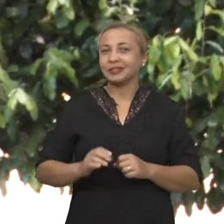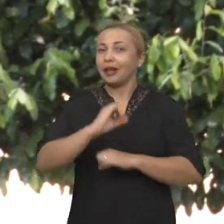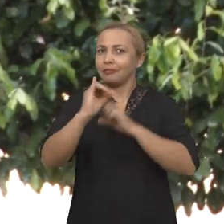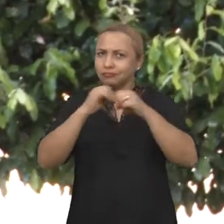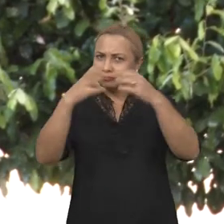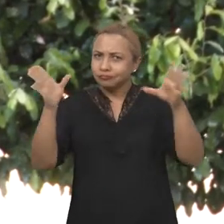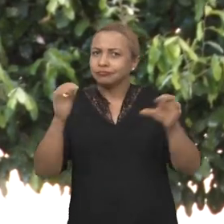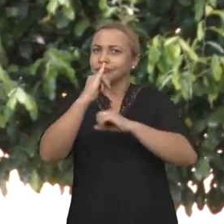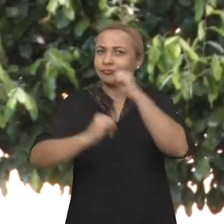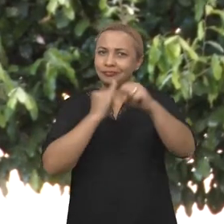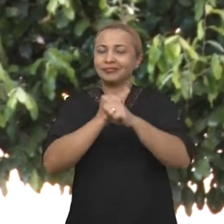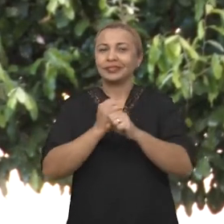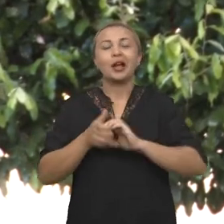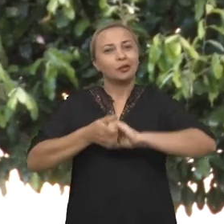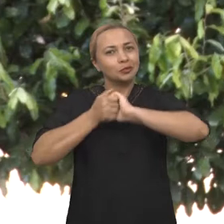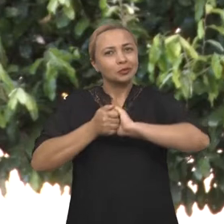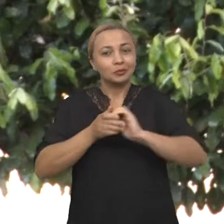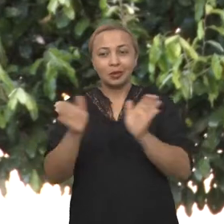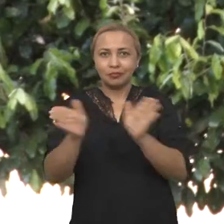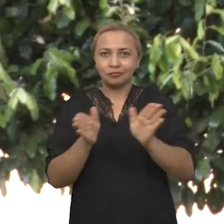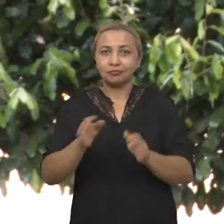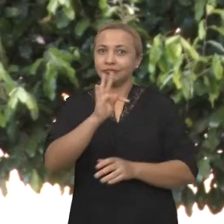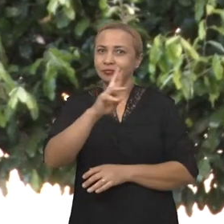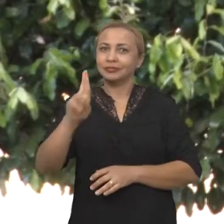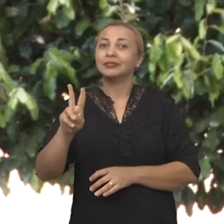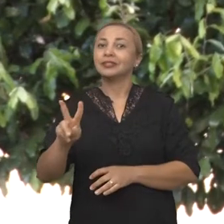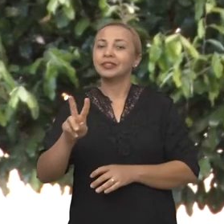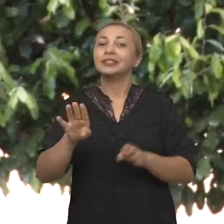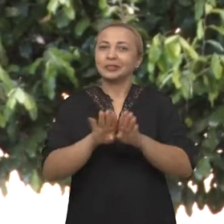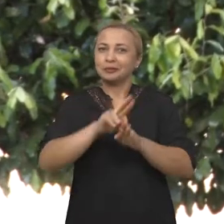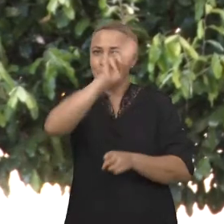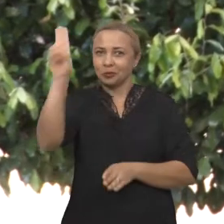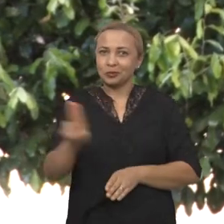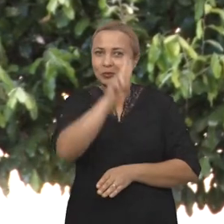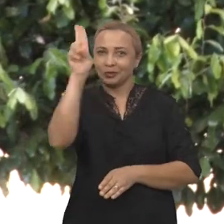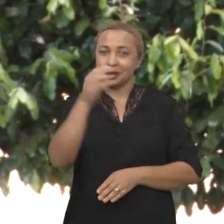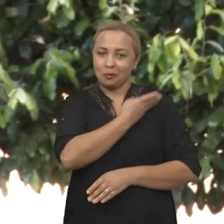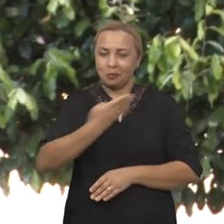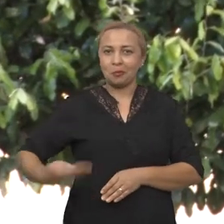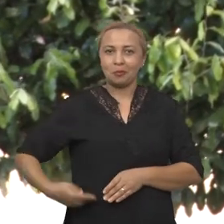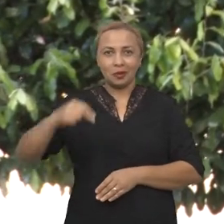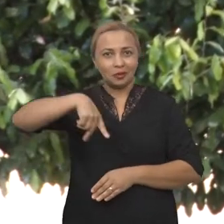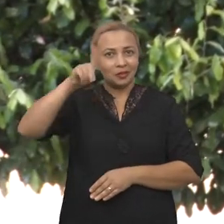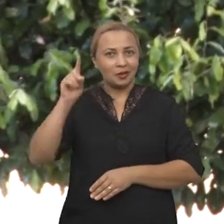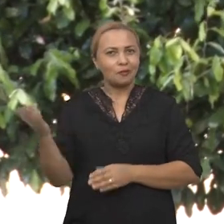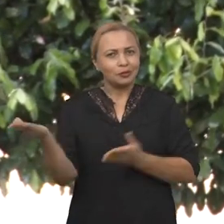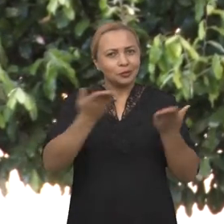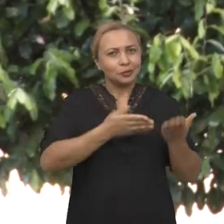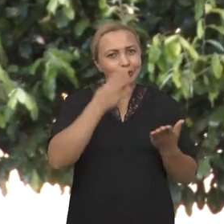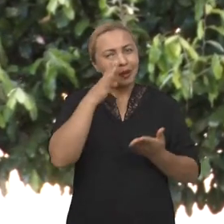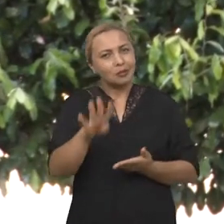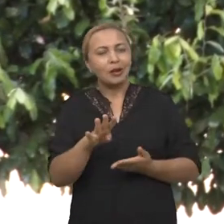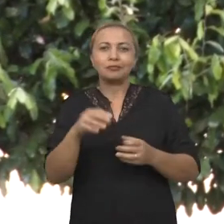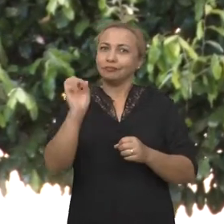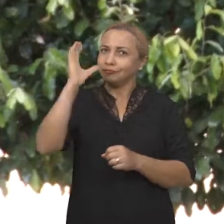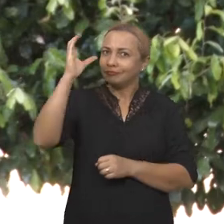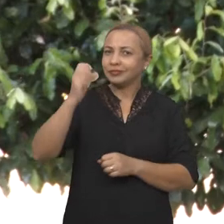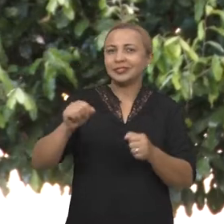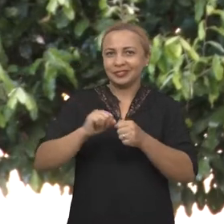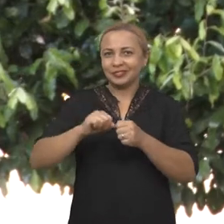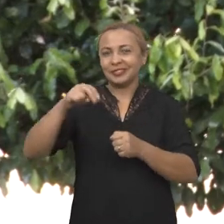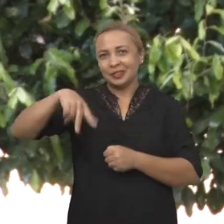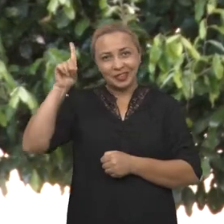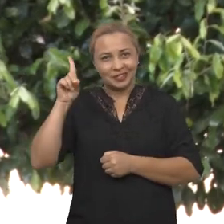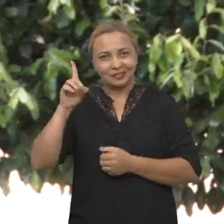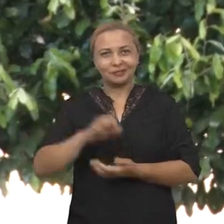que é produzido por meio de uma colaboração entre as TVs e universidades públicas nordestinas. Vem com a gente acompanhar a ciência que está